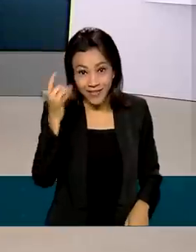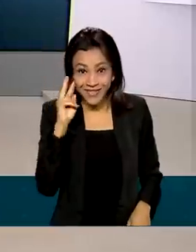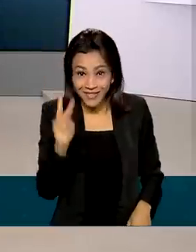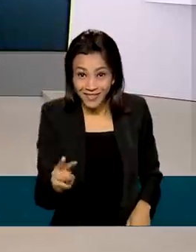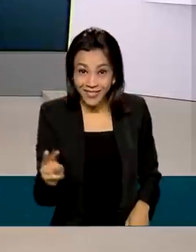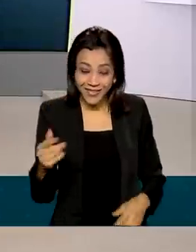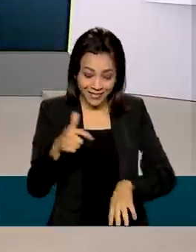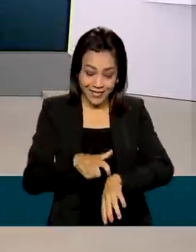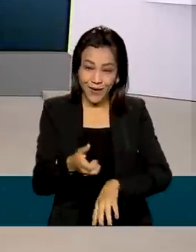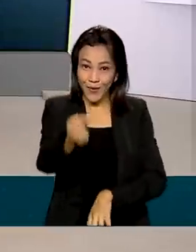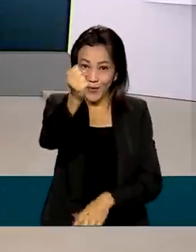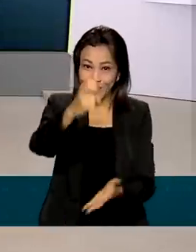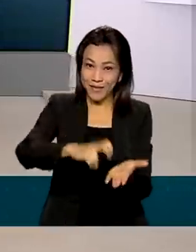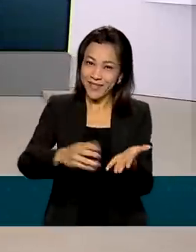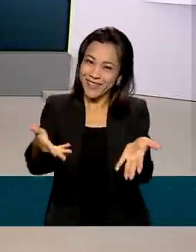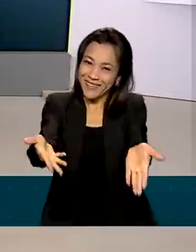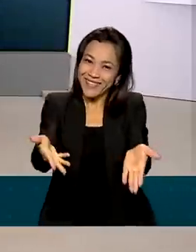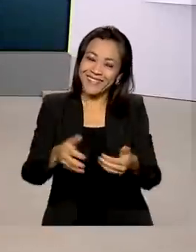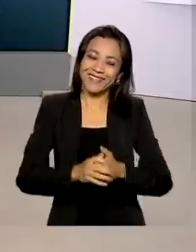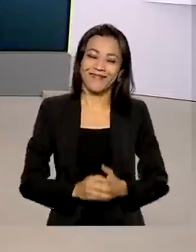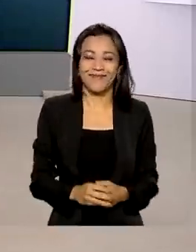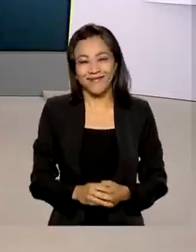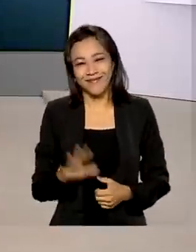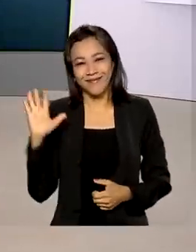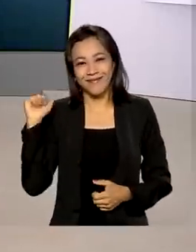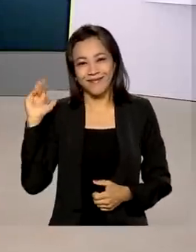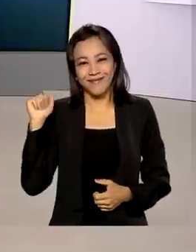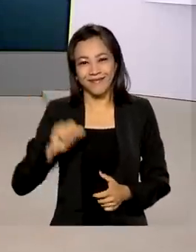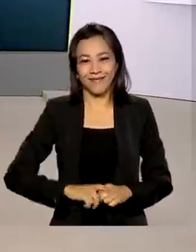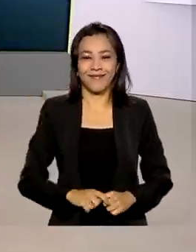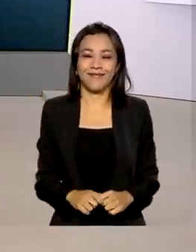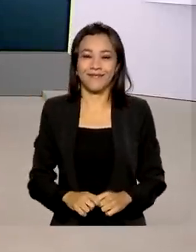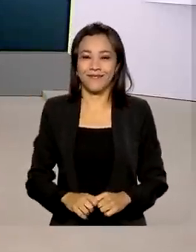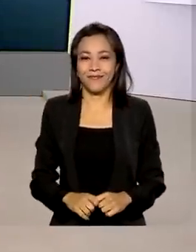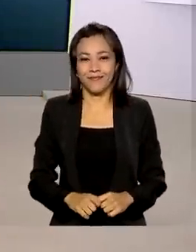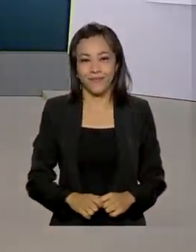gente se encontra às 8 da manhã aqui no Brasil em Dia. Até lá, tchau, tchau.